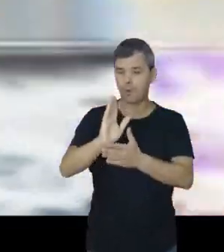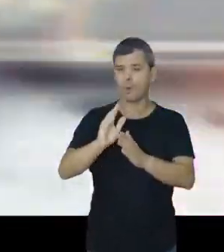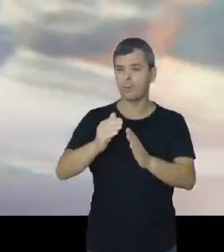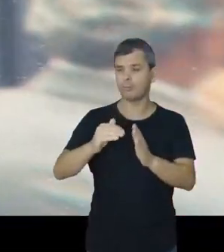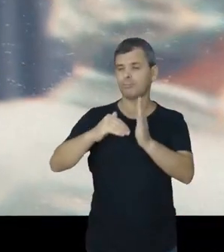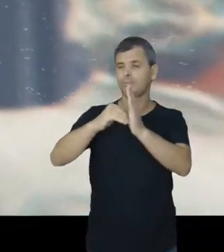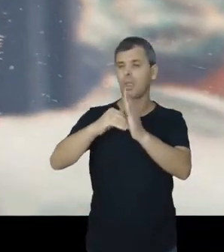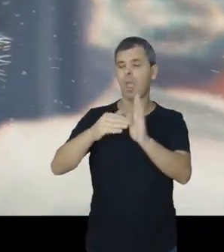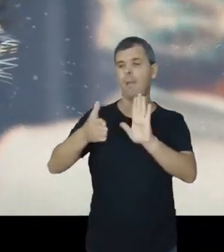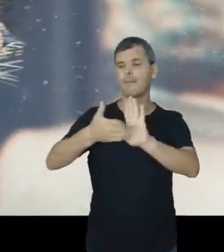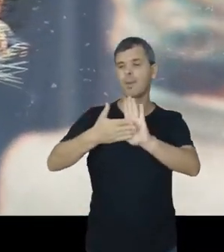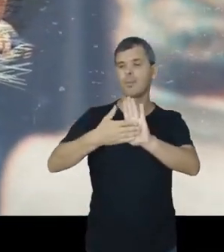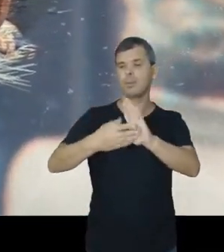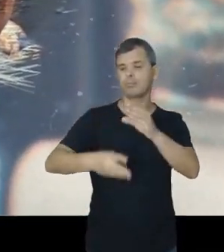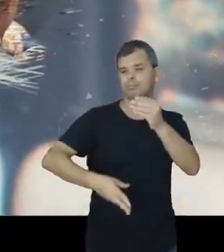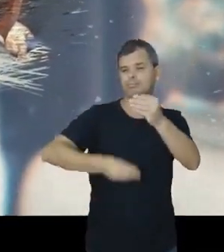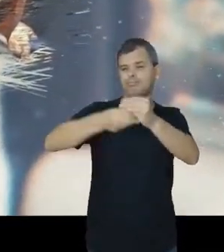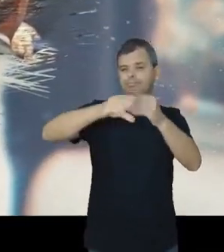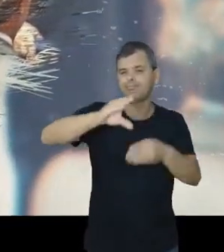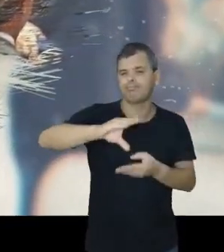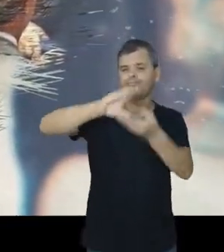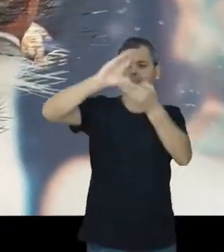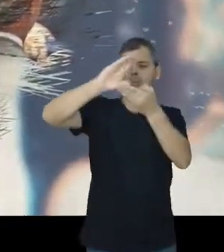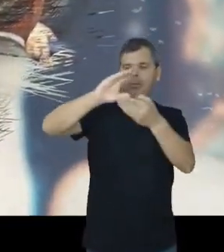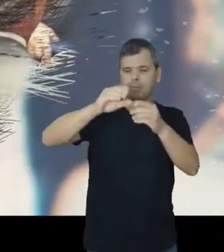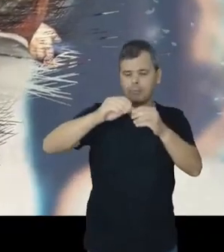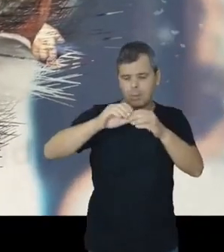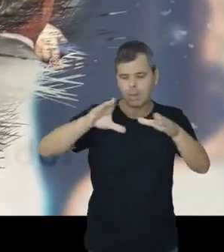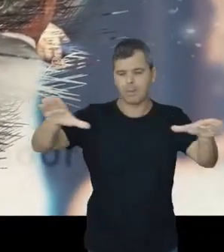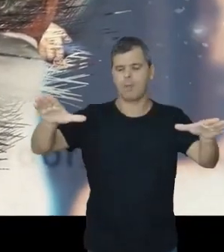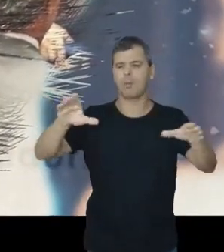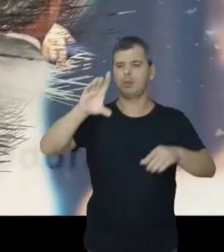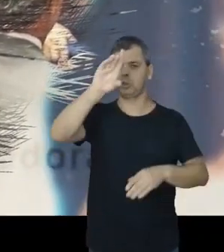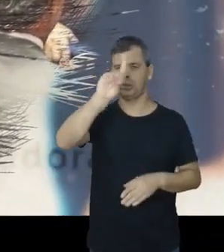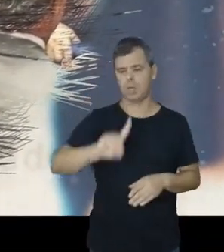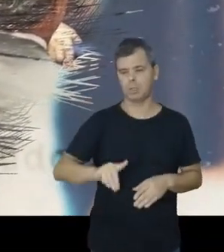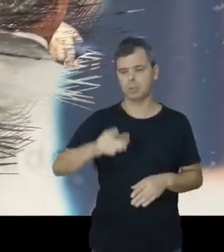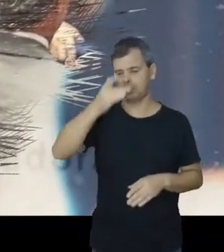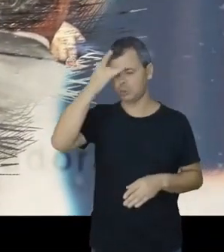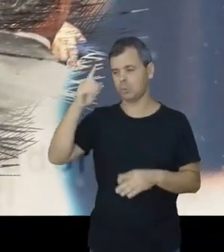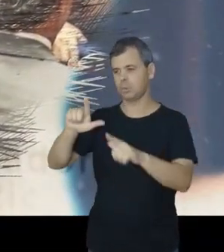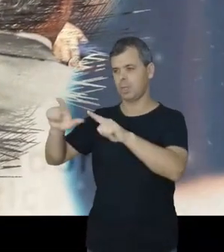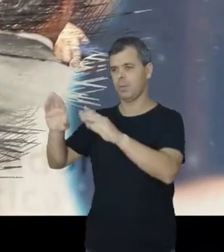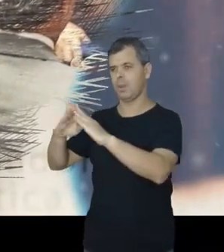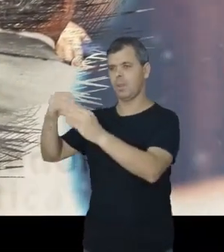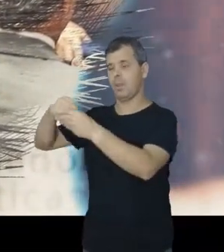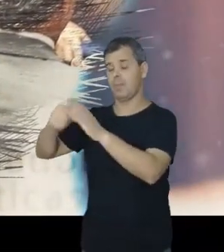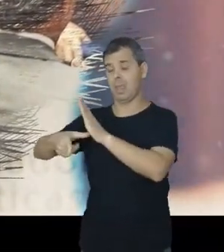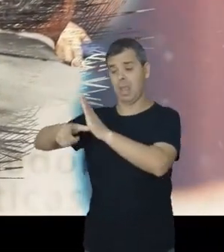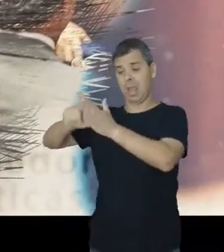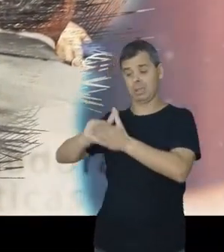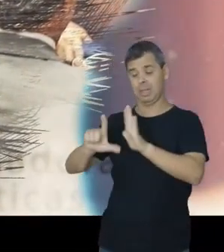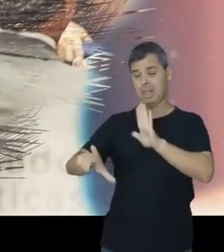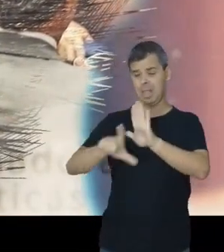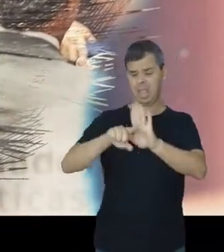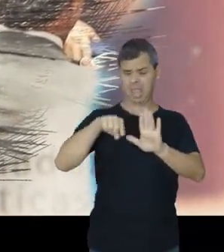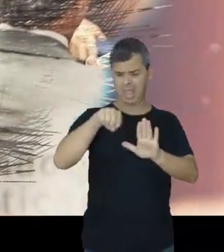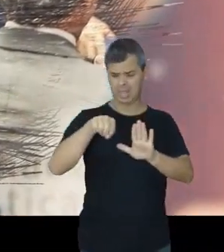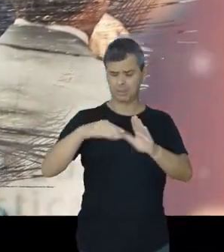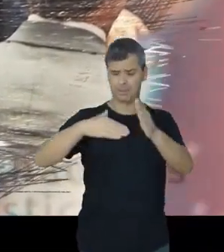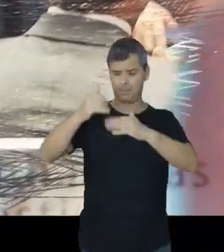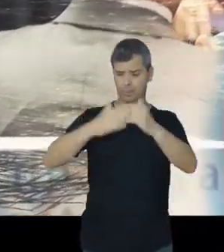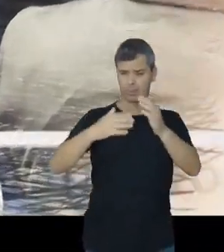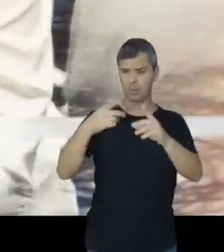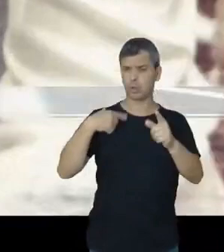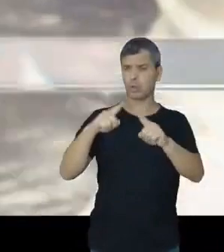A proposta de emenda constitucional que ampliava os direitos das trabalhadoras domésticas Antes da lei, esses profissionais,